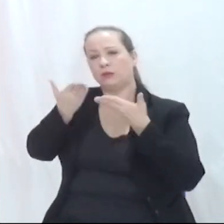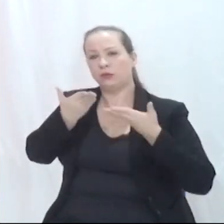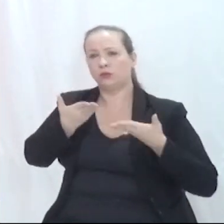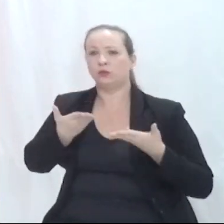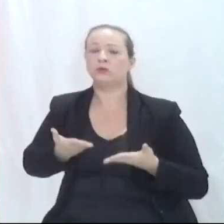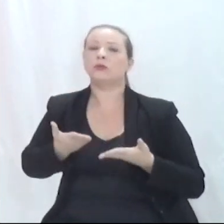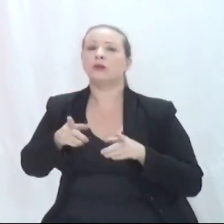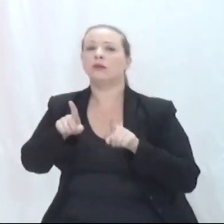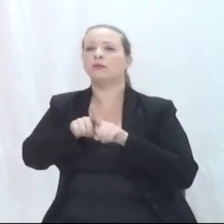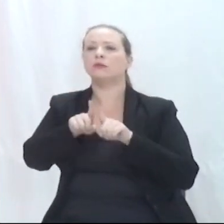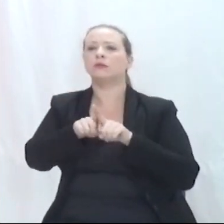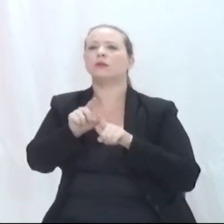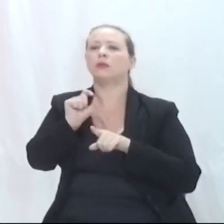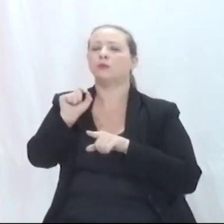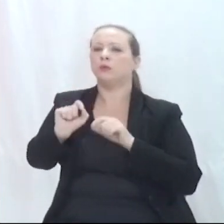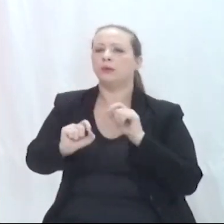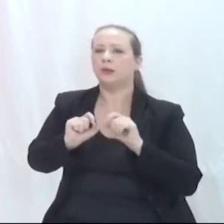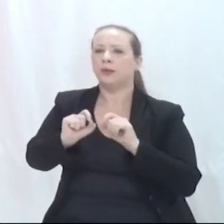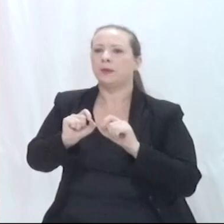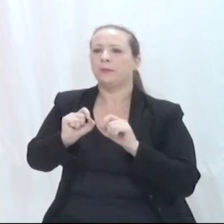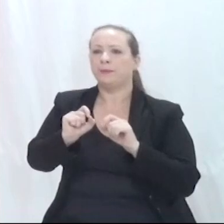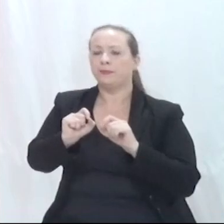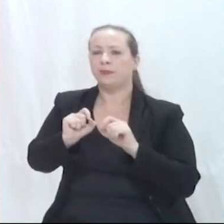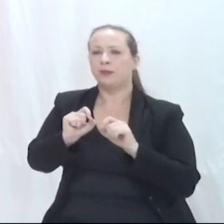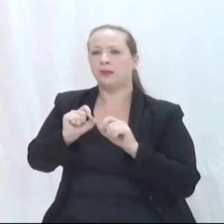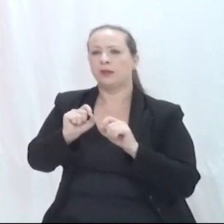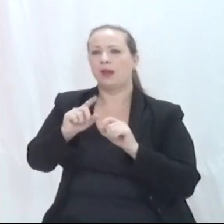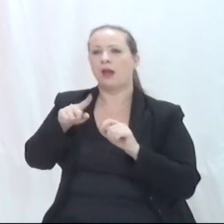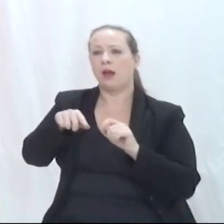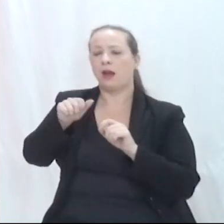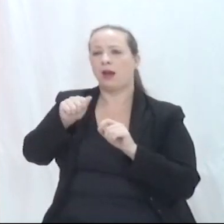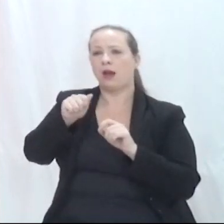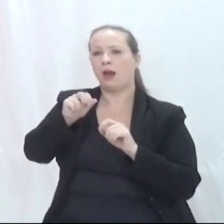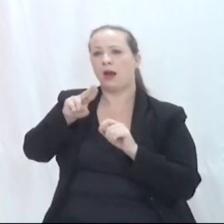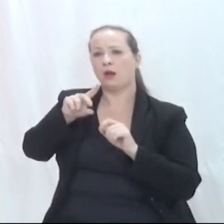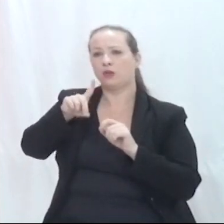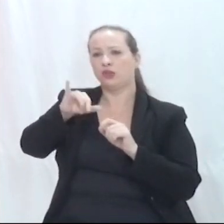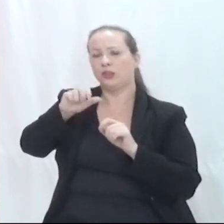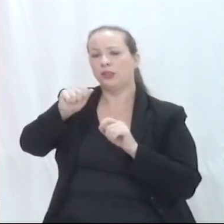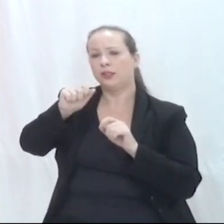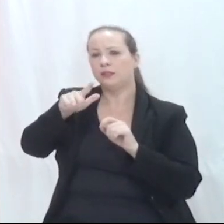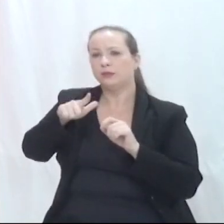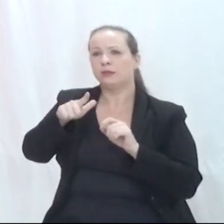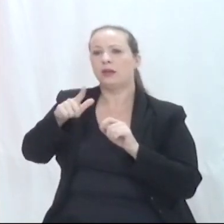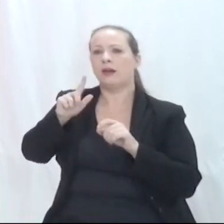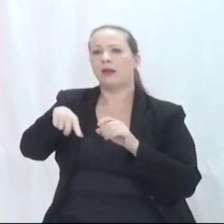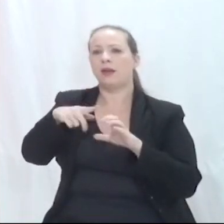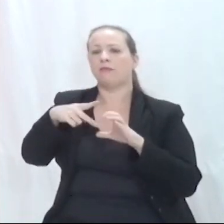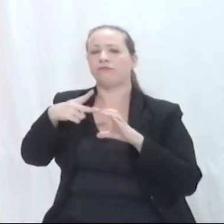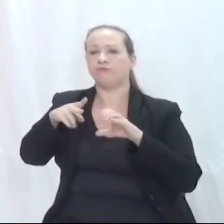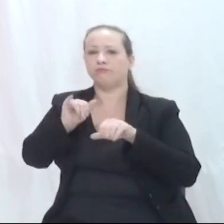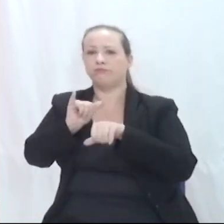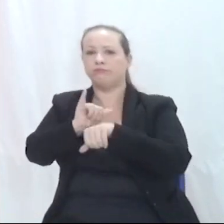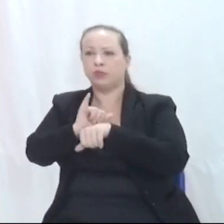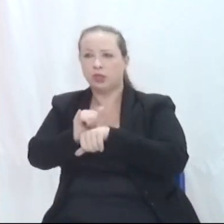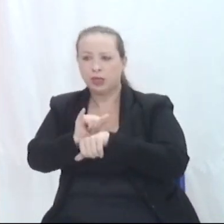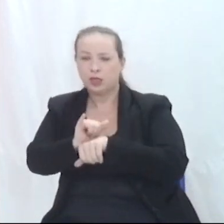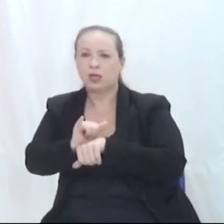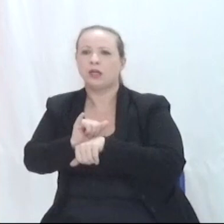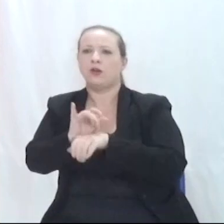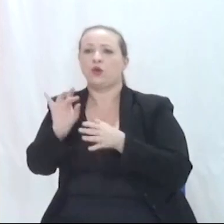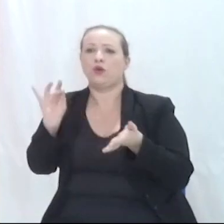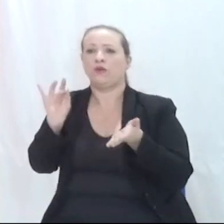Destaco ainda que esta audiência pública está sendo gravada e transmitida ao vivo no perfil oficial do